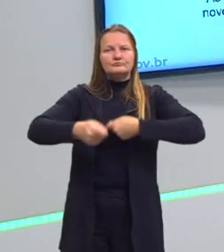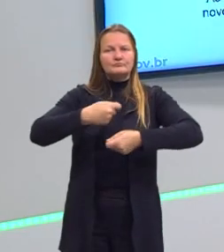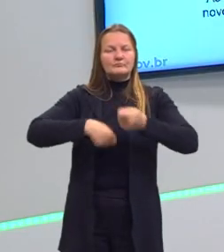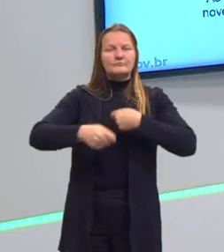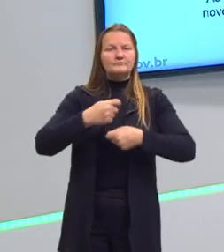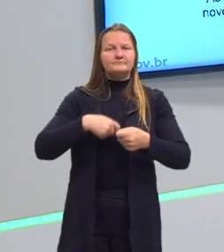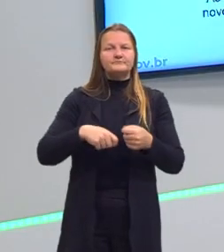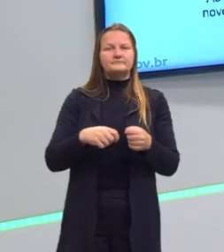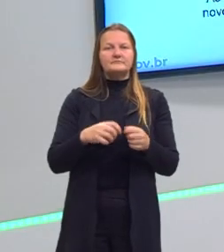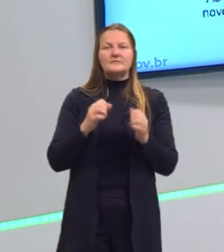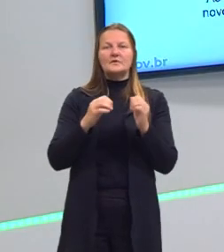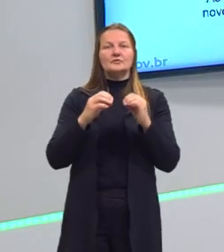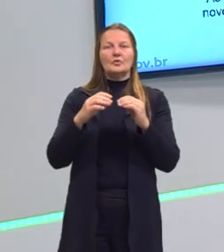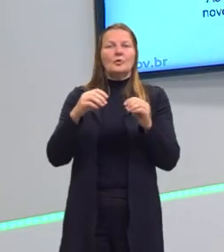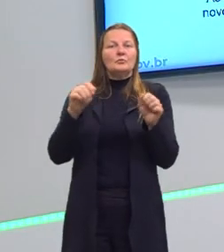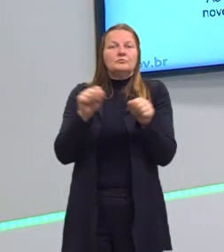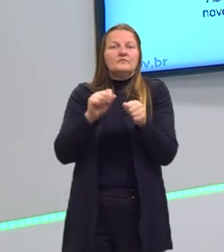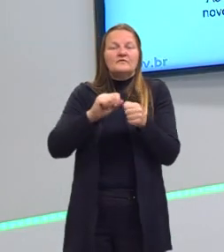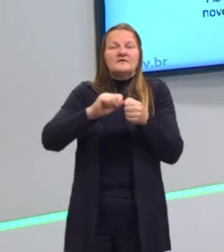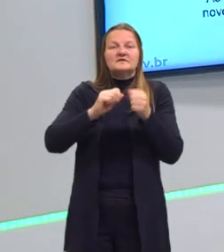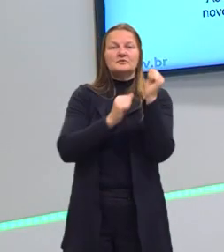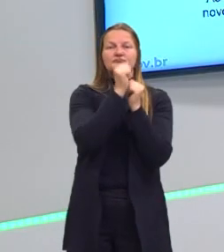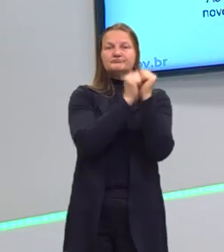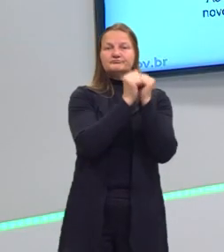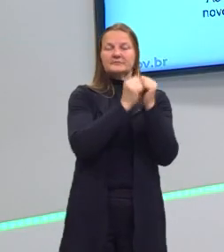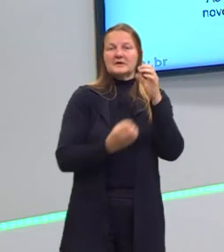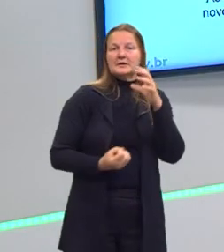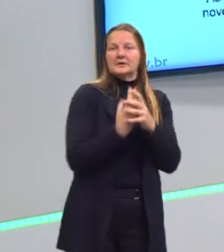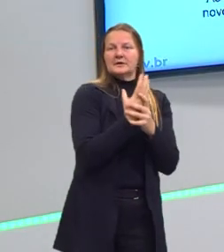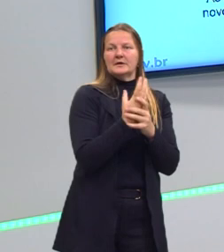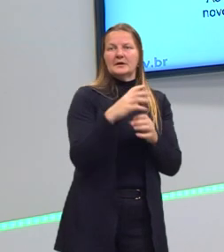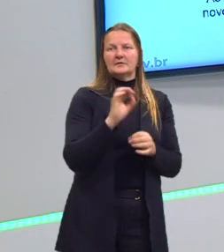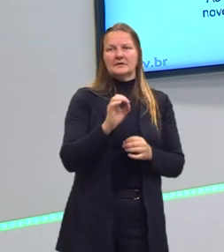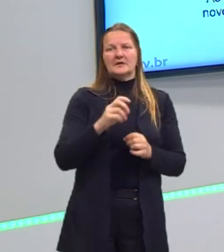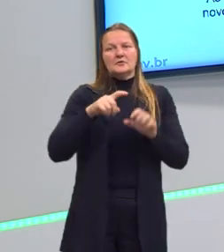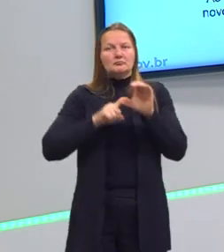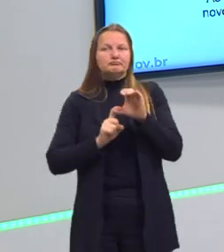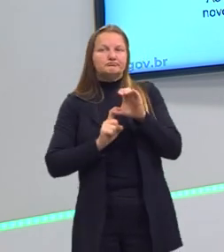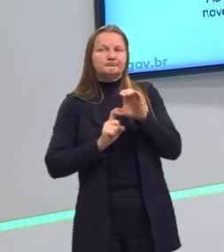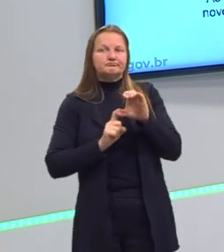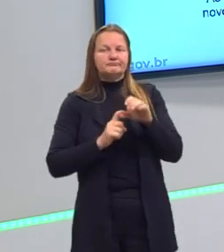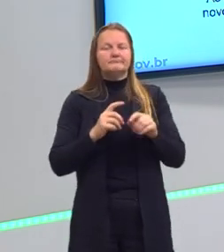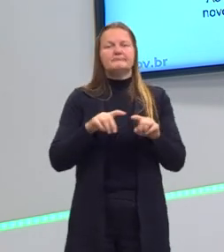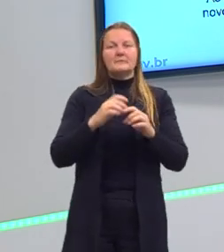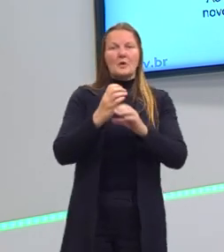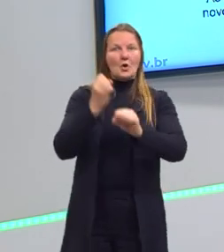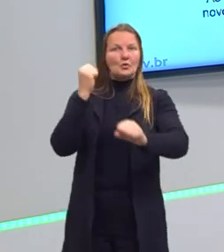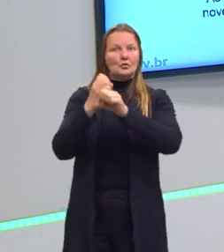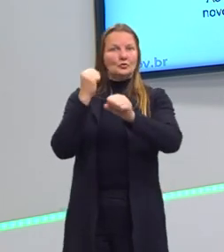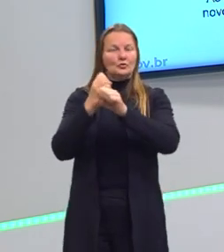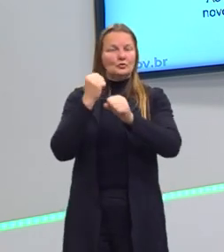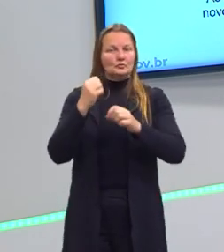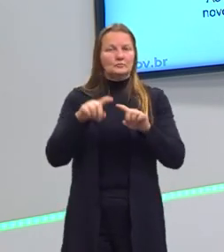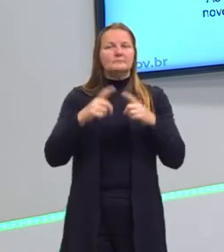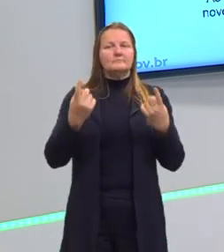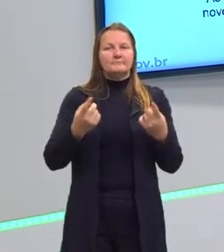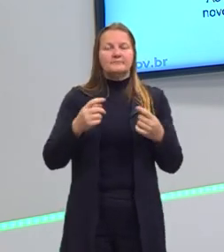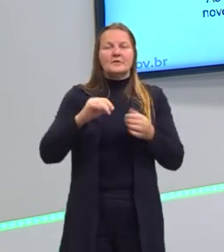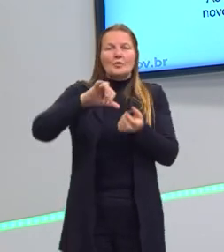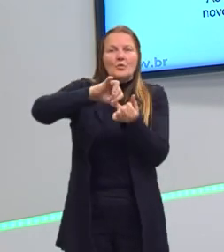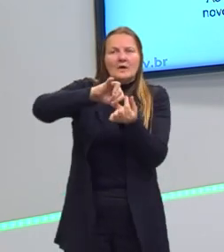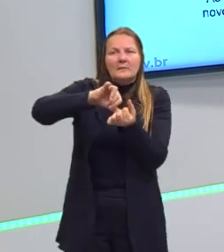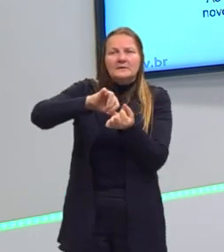imobilizar numa indústria, etc. que poderia e que dará lucro a mais longo prazo. Então, o